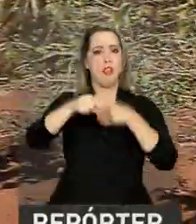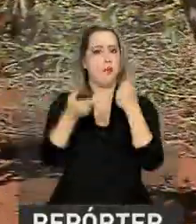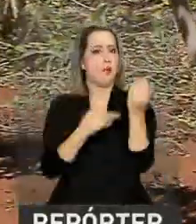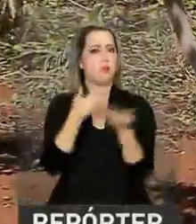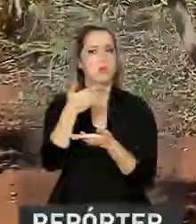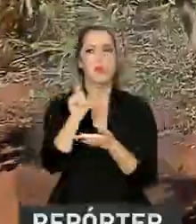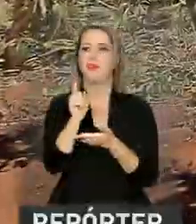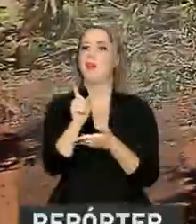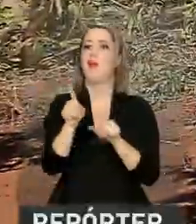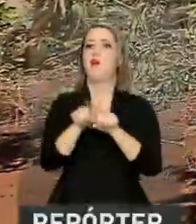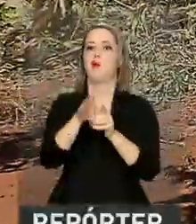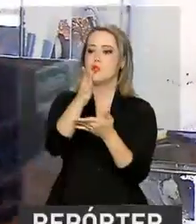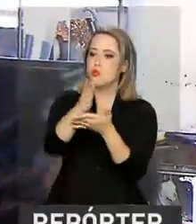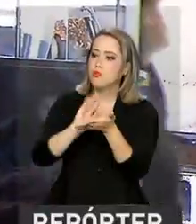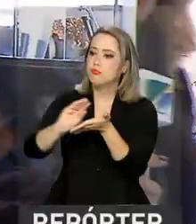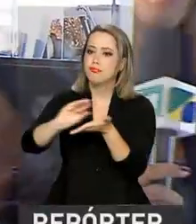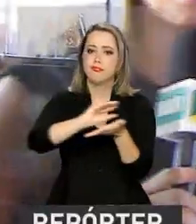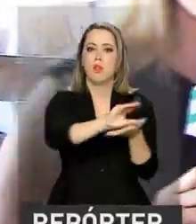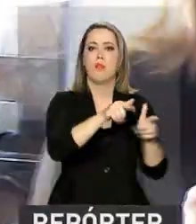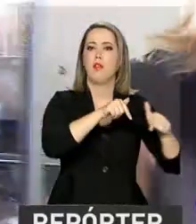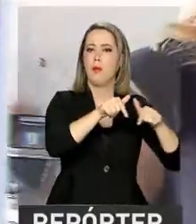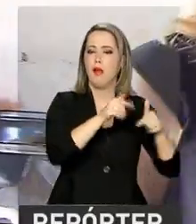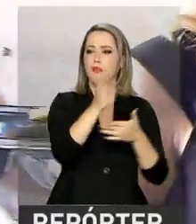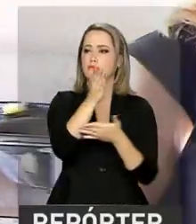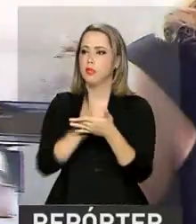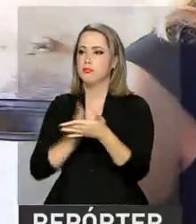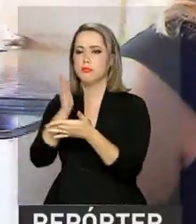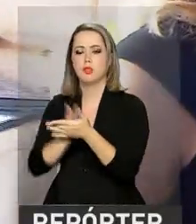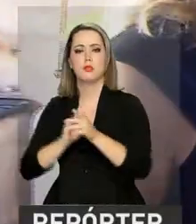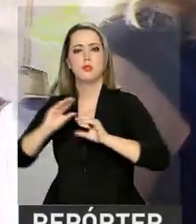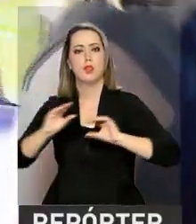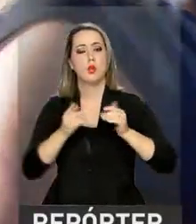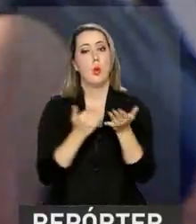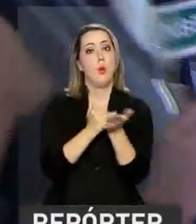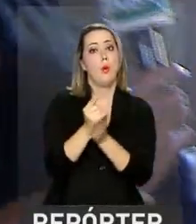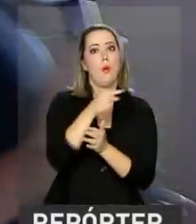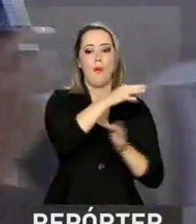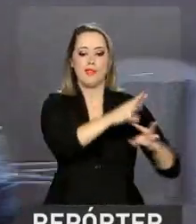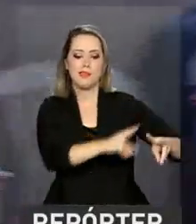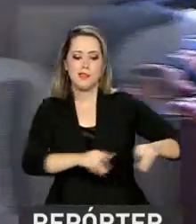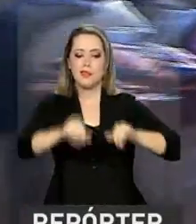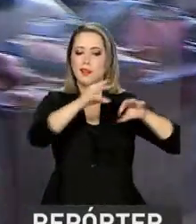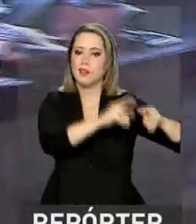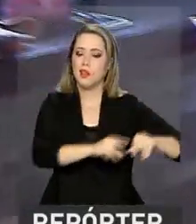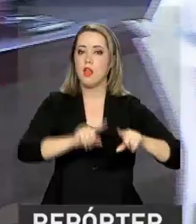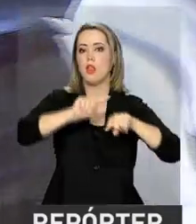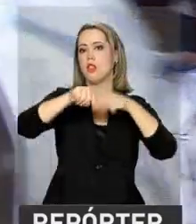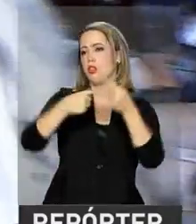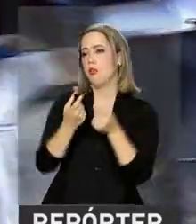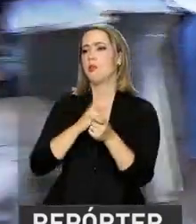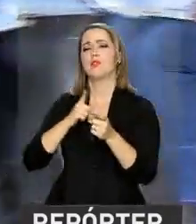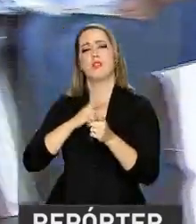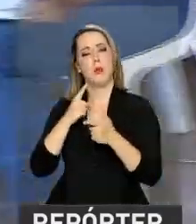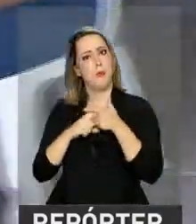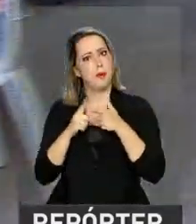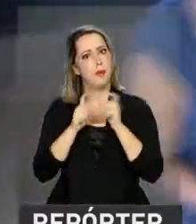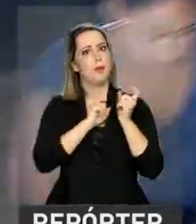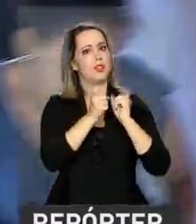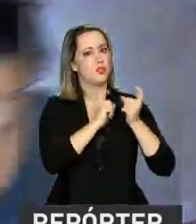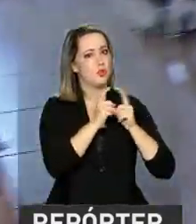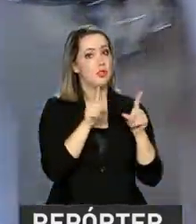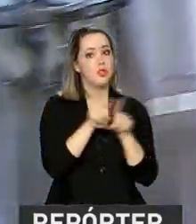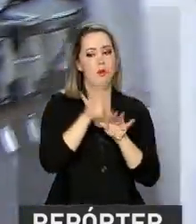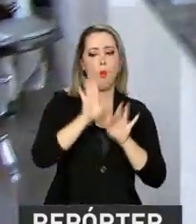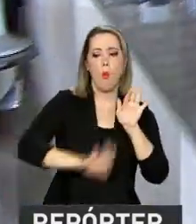pessoas são essenciais. O trabalho começa lá fora, na terra, passa por questões administrativas, o cuidado com as